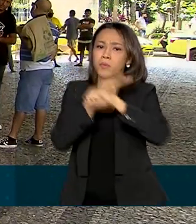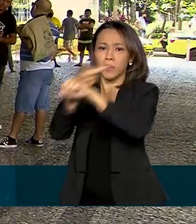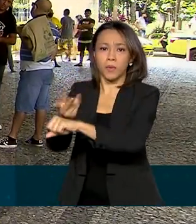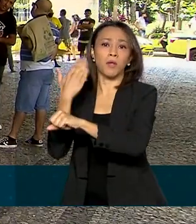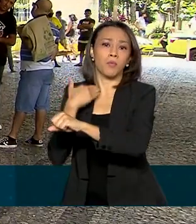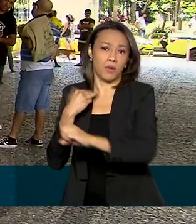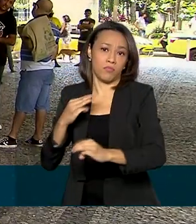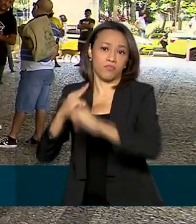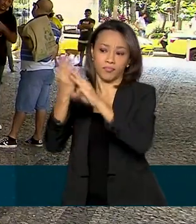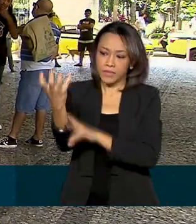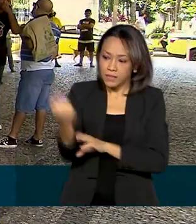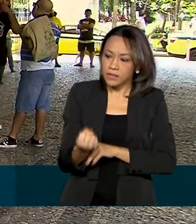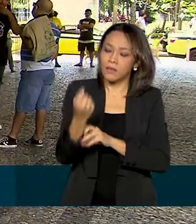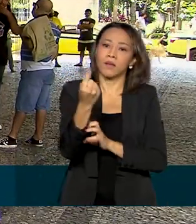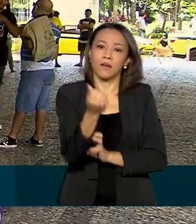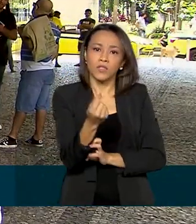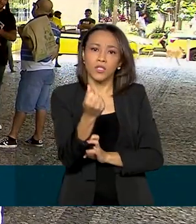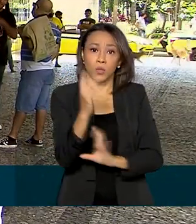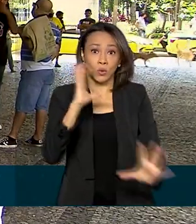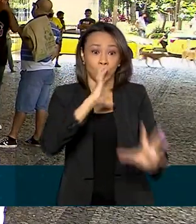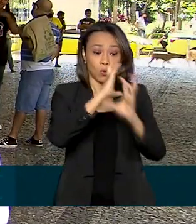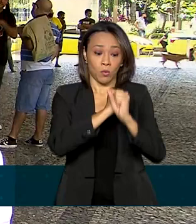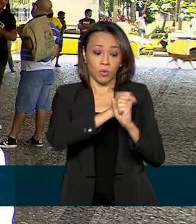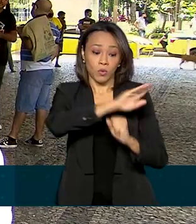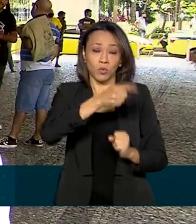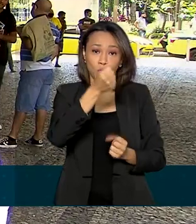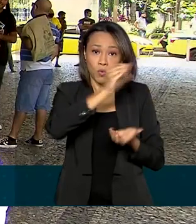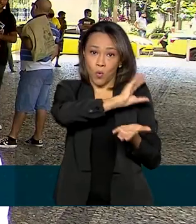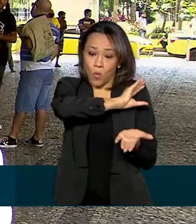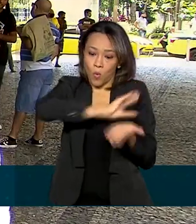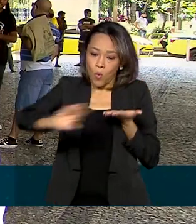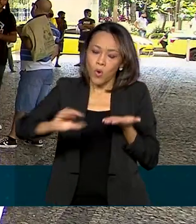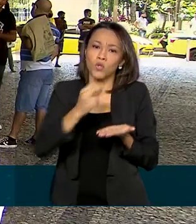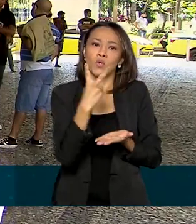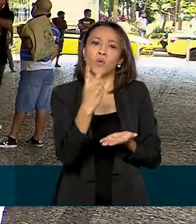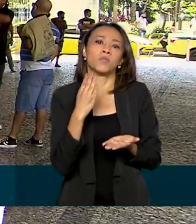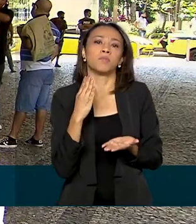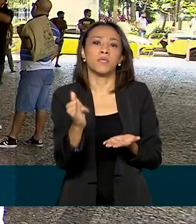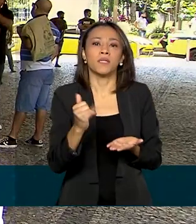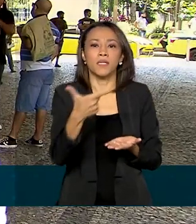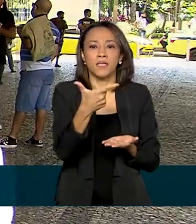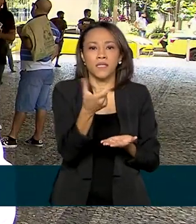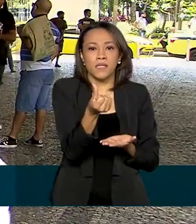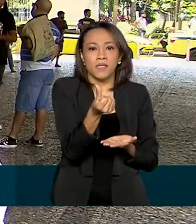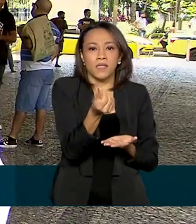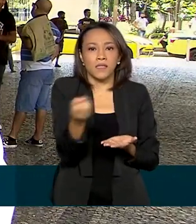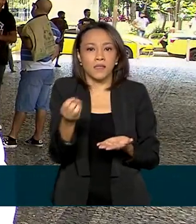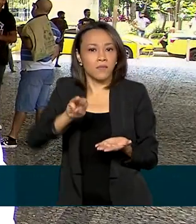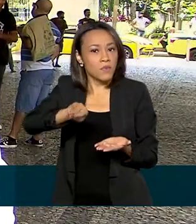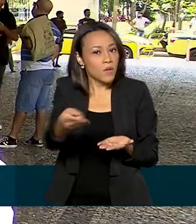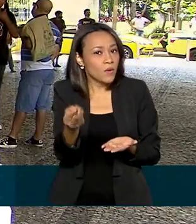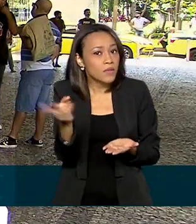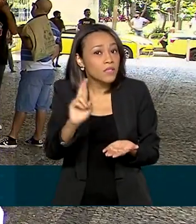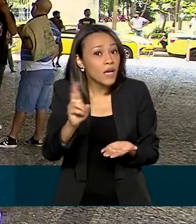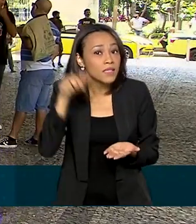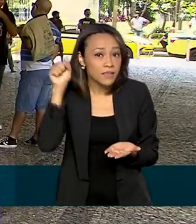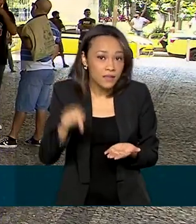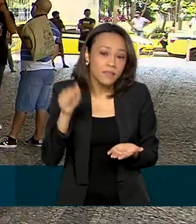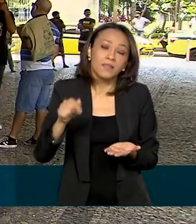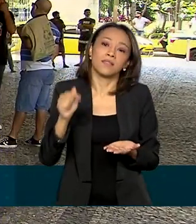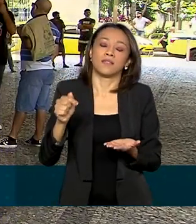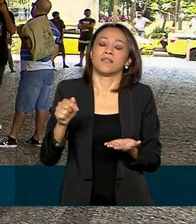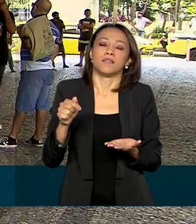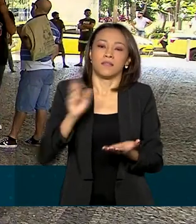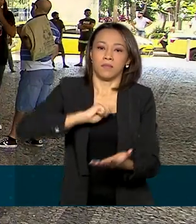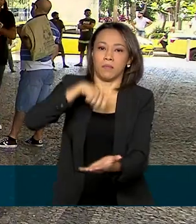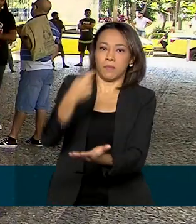poupança social digital. Ao todo, o governo acreditou 2 bilhões e 600 milhões de reais nesse segundo ciclo de pagamentos do auxílio